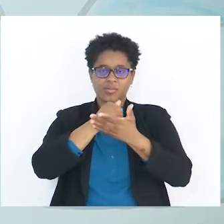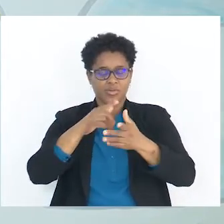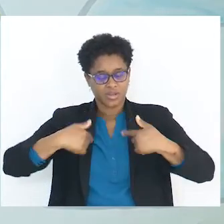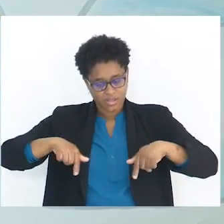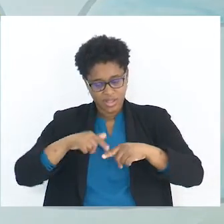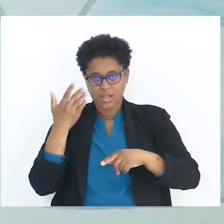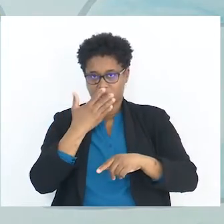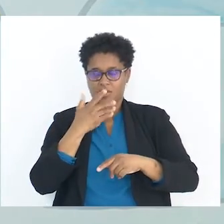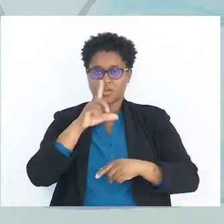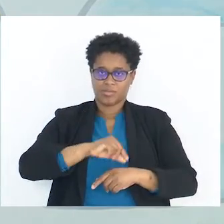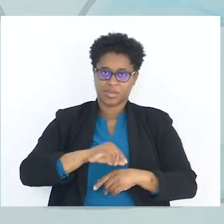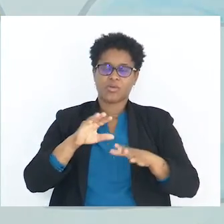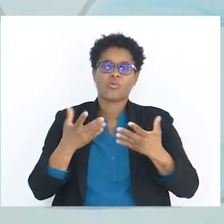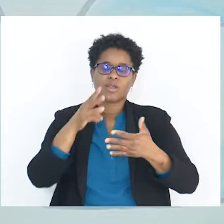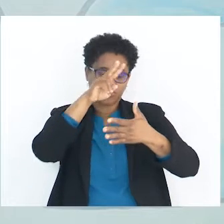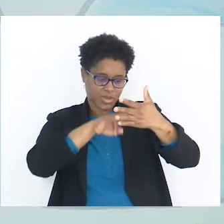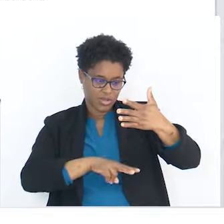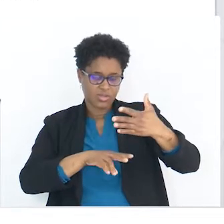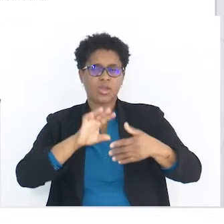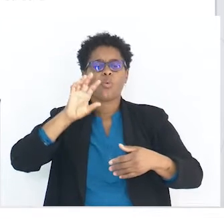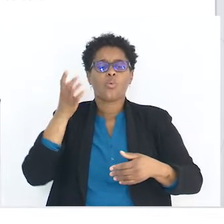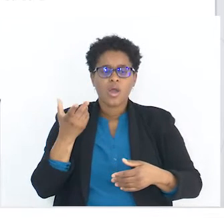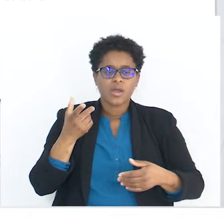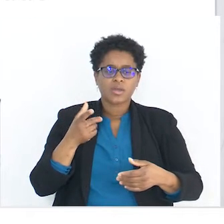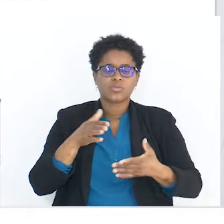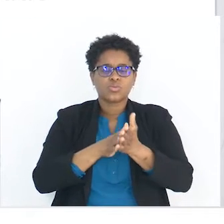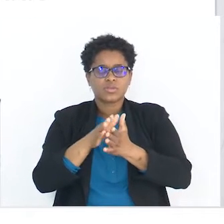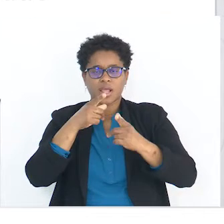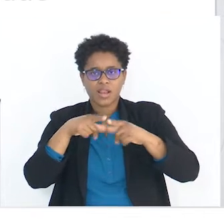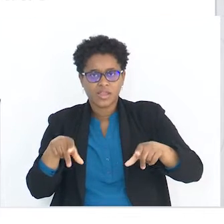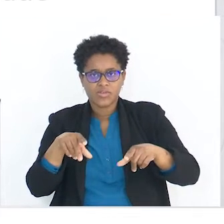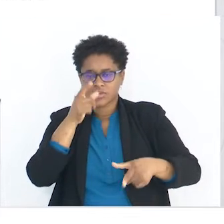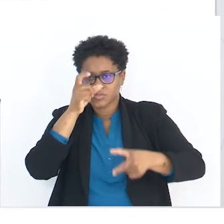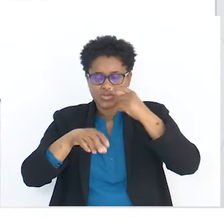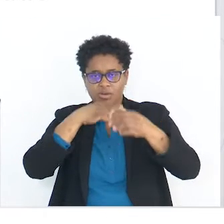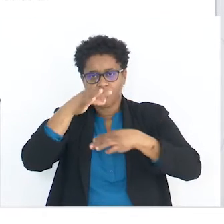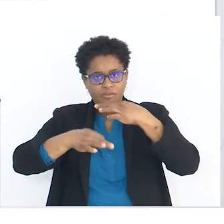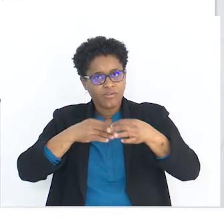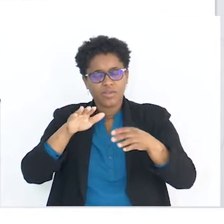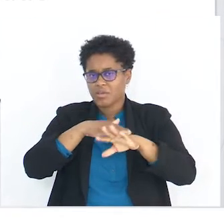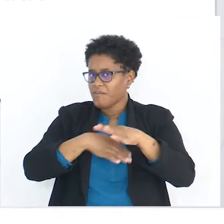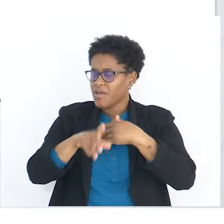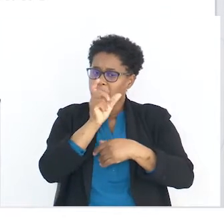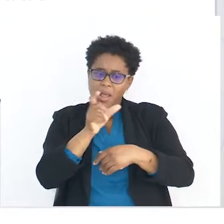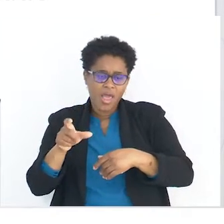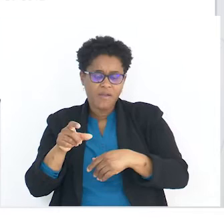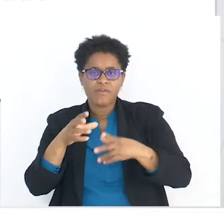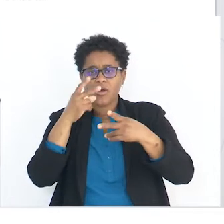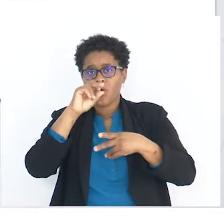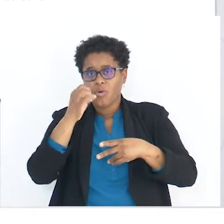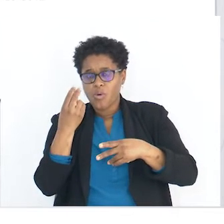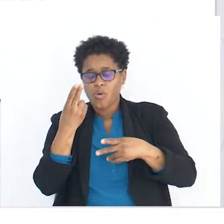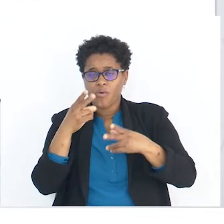tens o apoio lá de sala d'água. Qual é o teste? Quando usam a língua, os falantes não produzem palavras ou frases